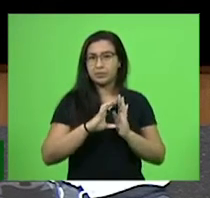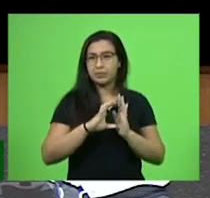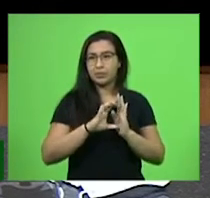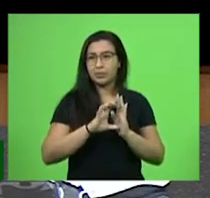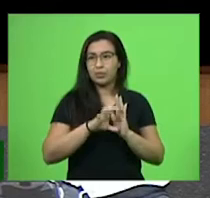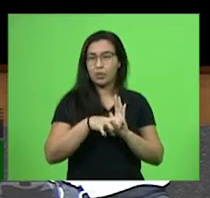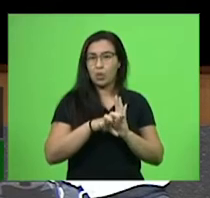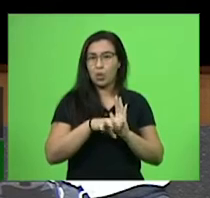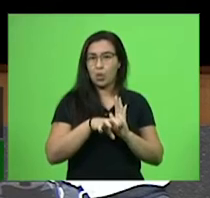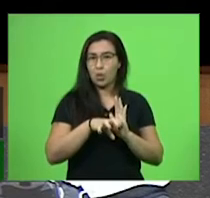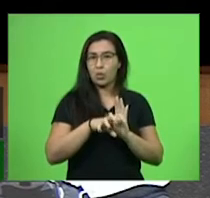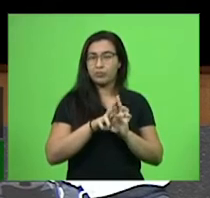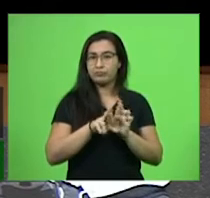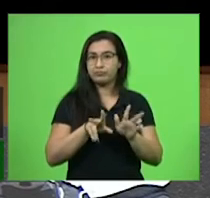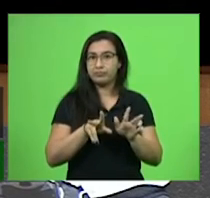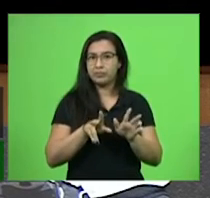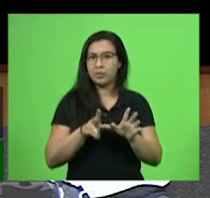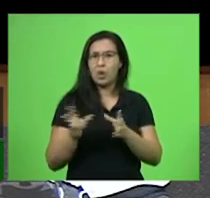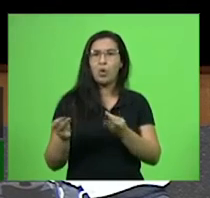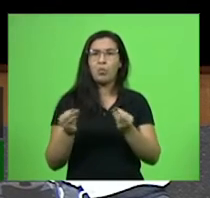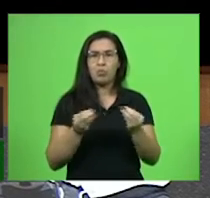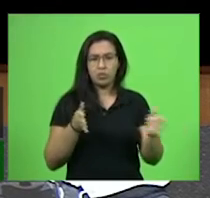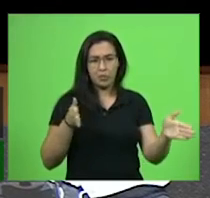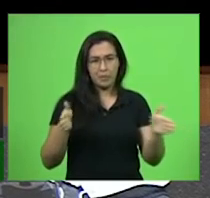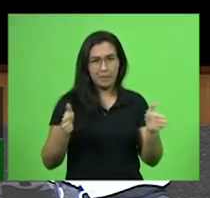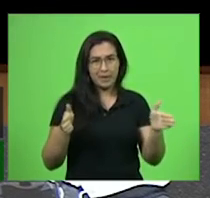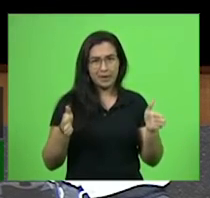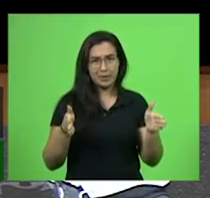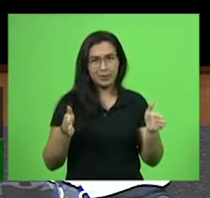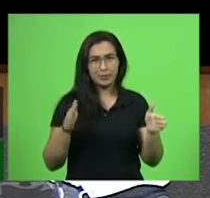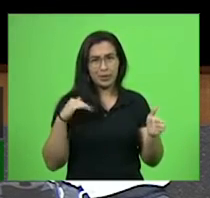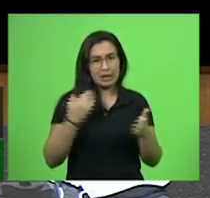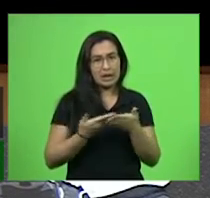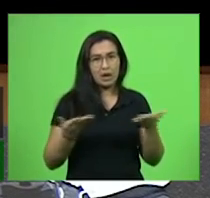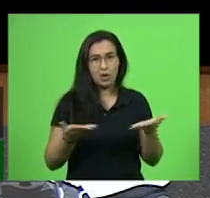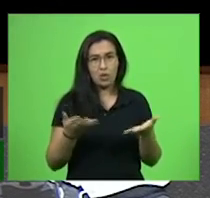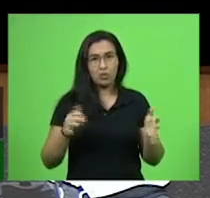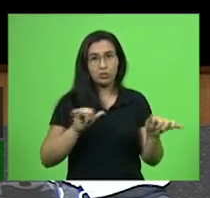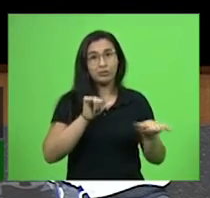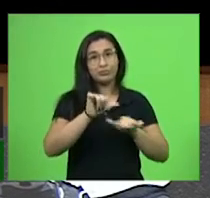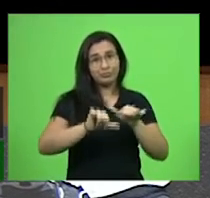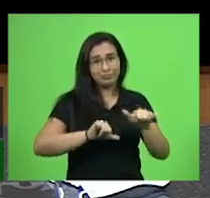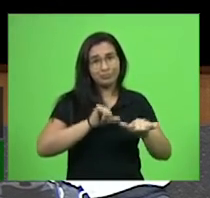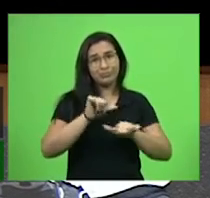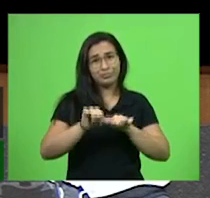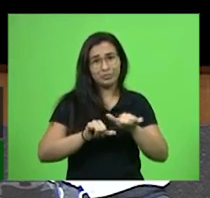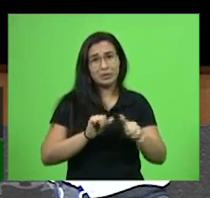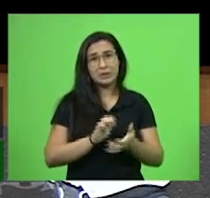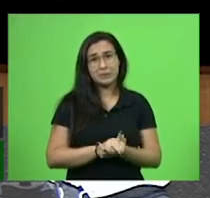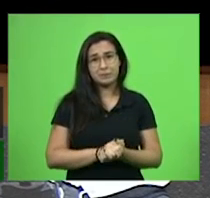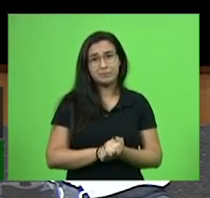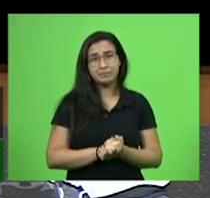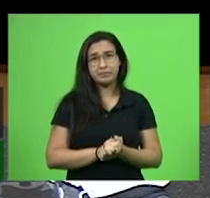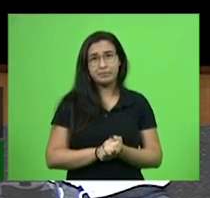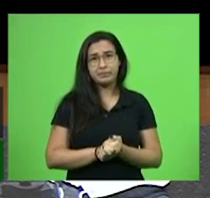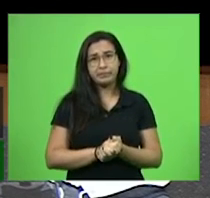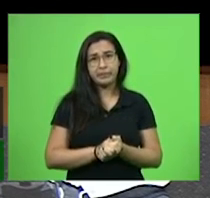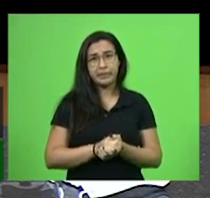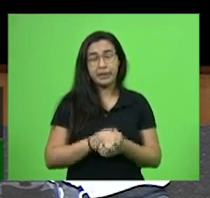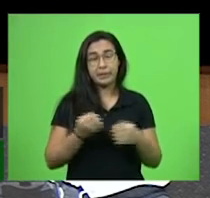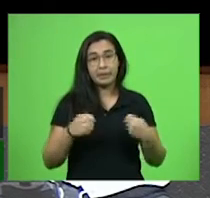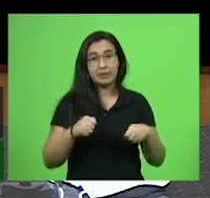Muita coisa evoluiu neste período, e a revisão se torna ainda mais do que necessária.